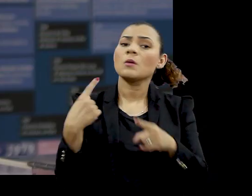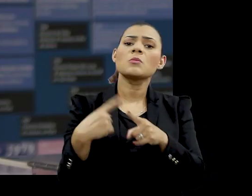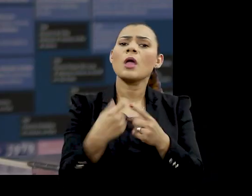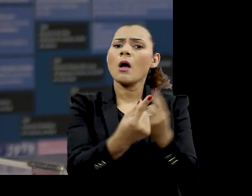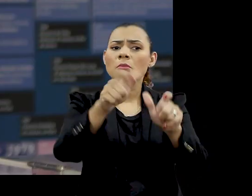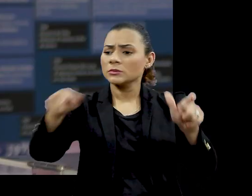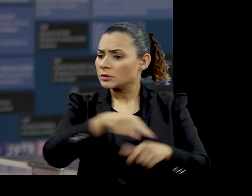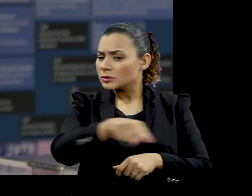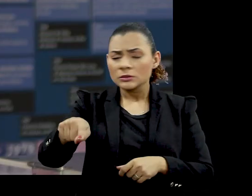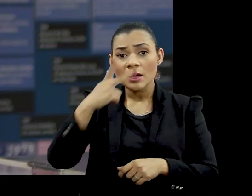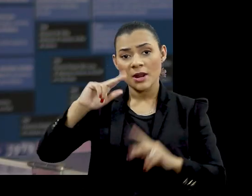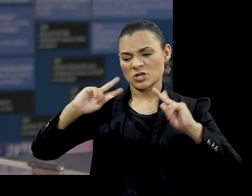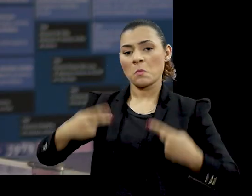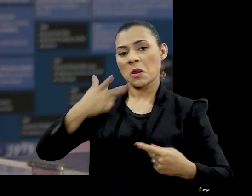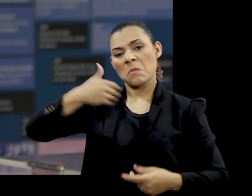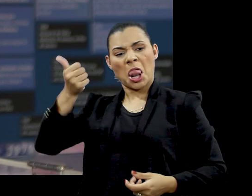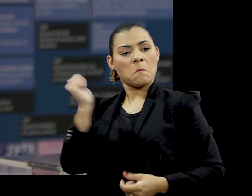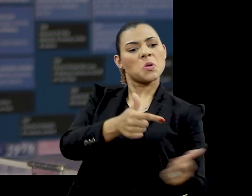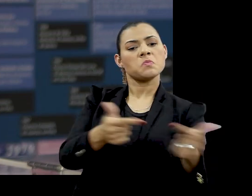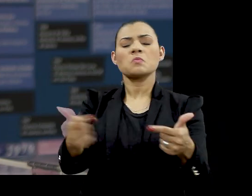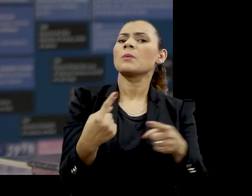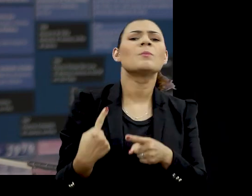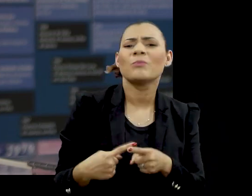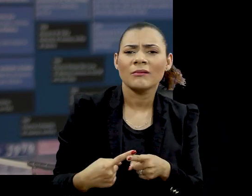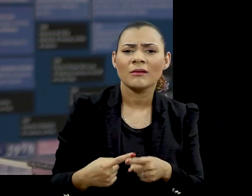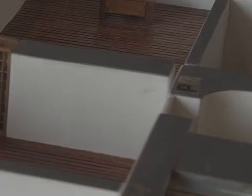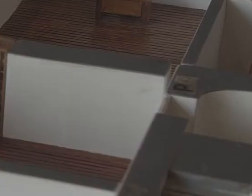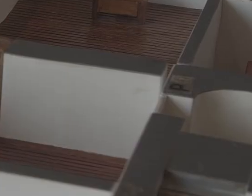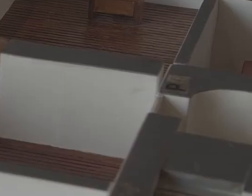Por que algumas pessoas se consideram mais humanas do que outras?